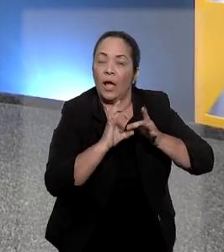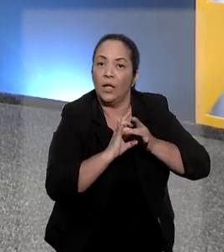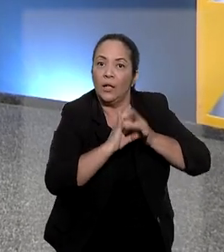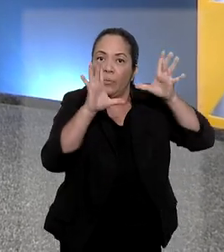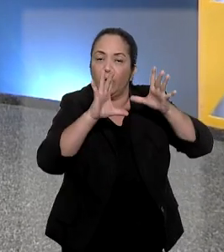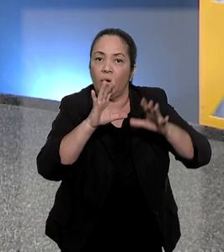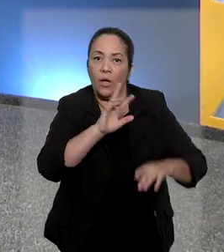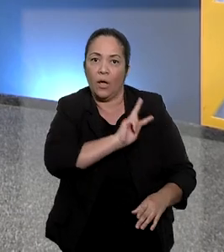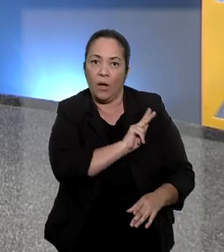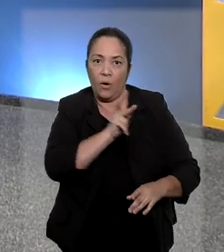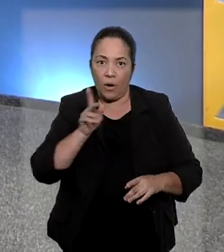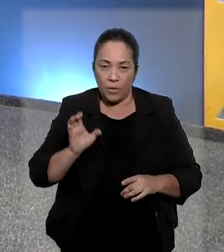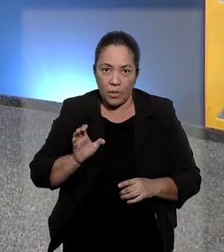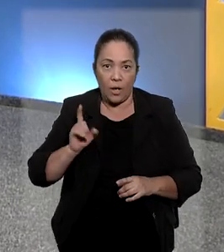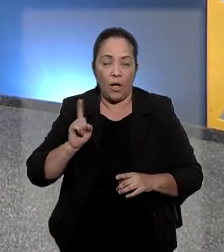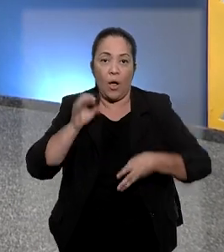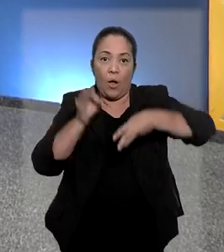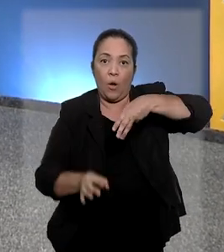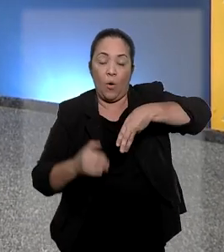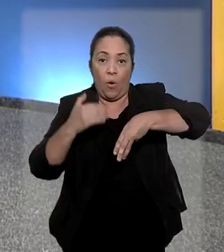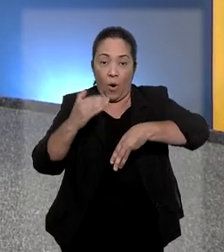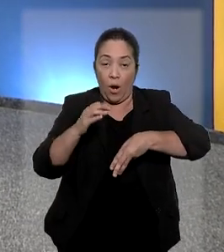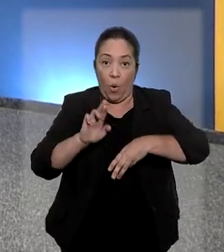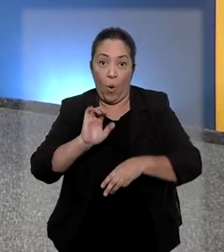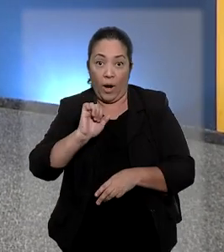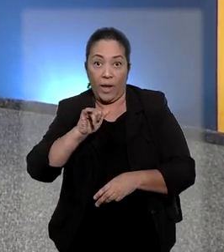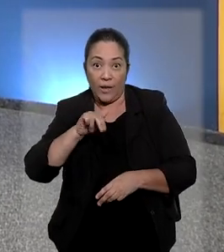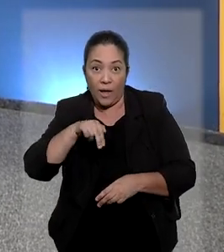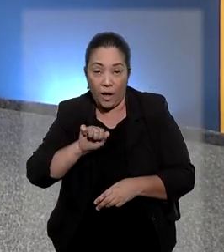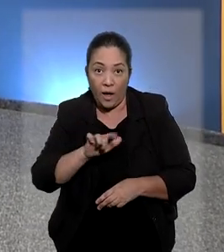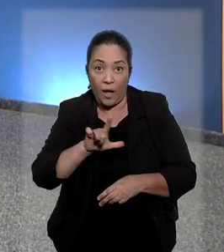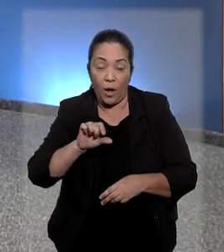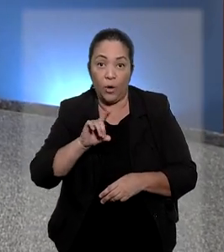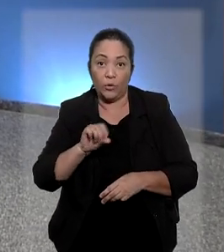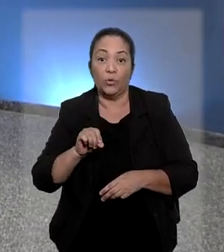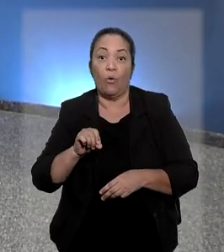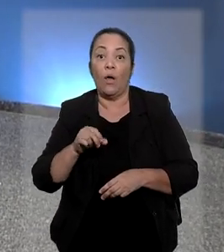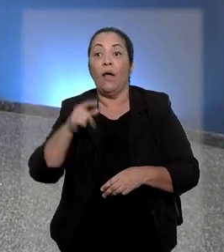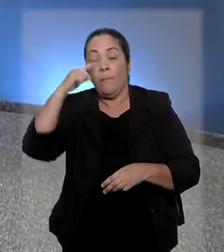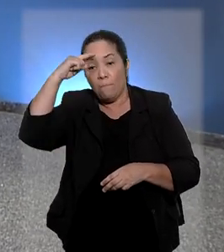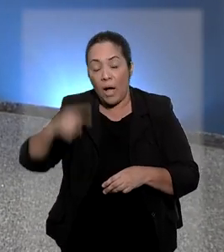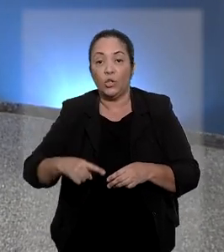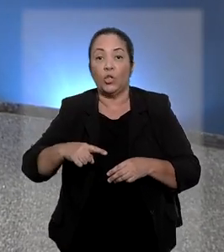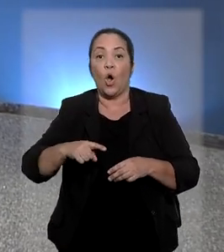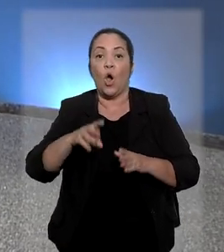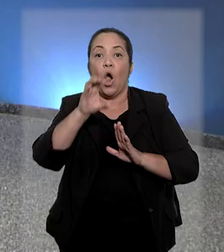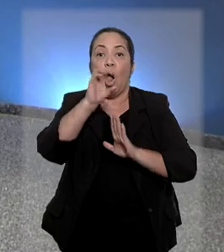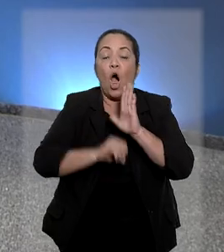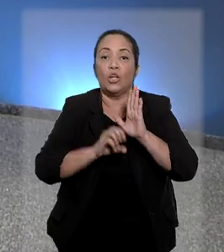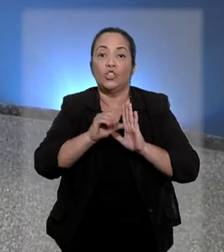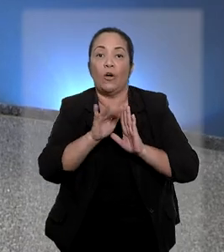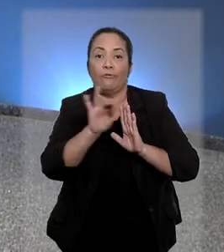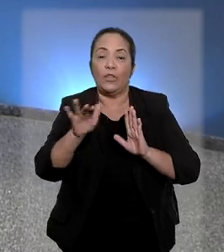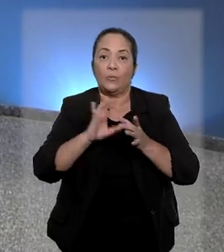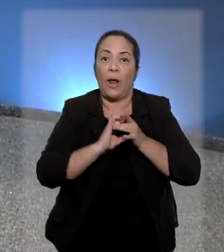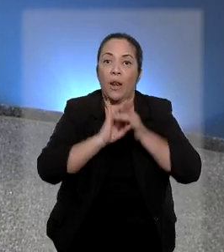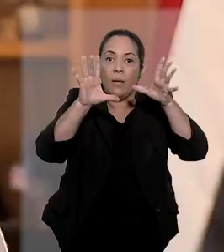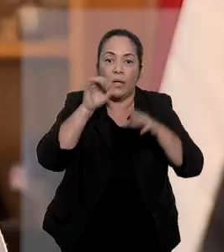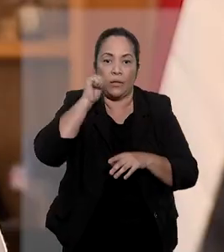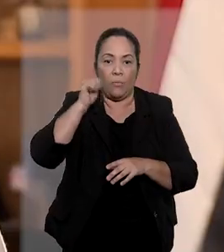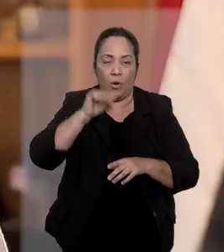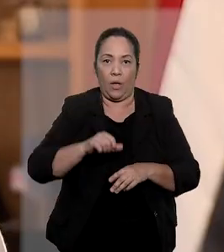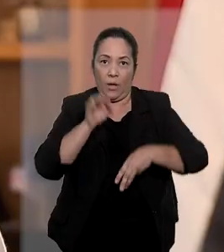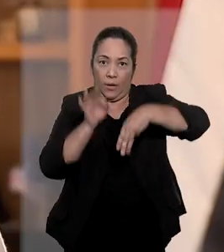de não conhecer do habeas corpus, o ministro Reinaldo Soares da Fonseca concedeu ordem de ofício para absorver a ré.